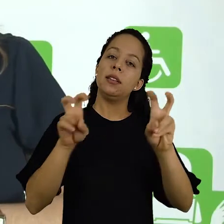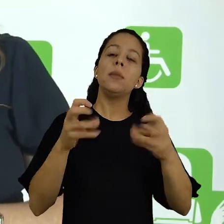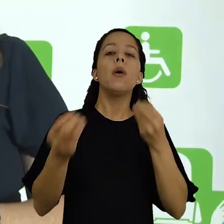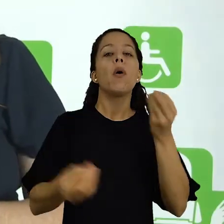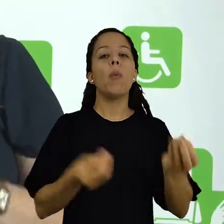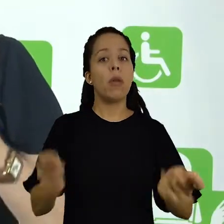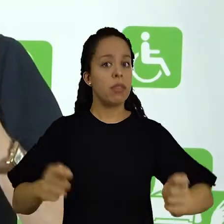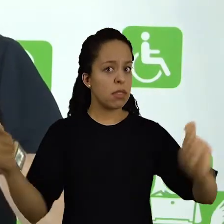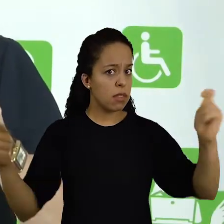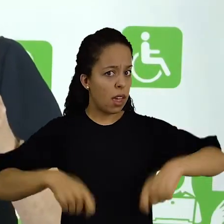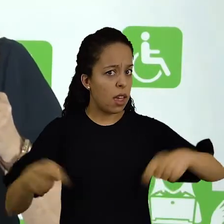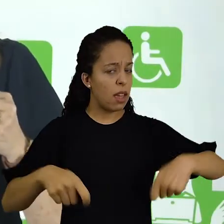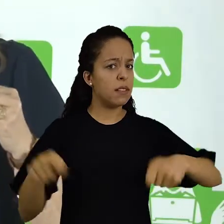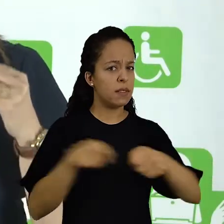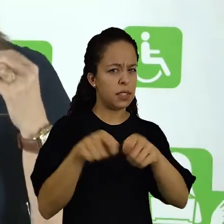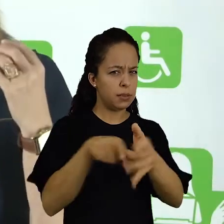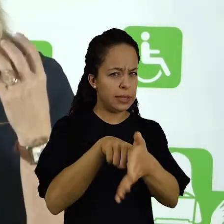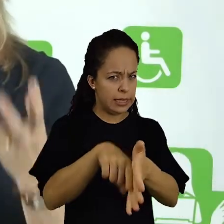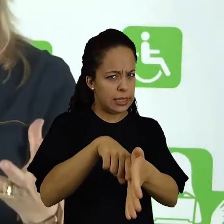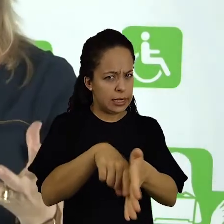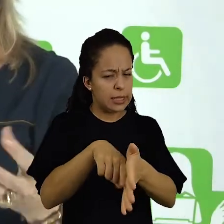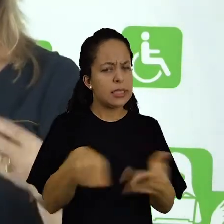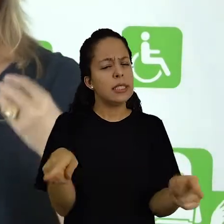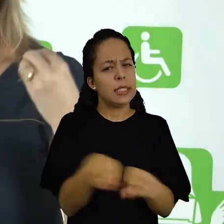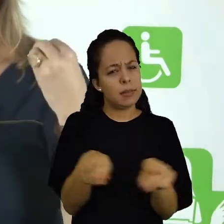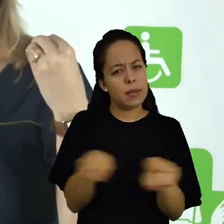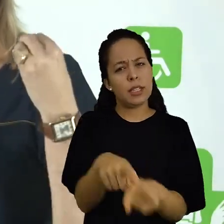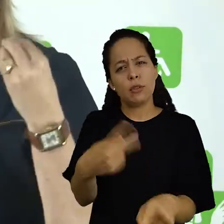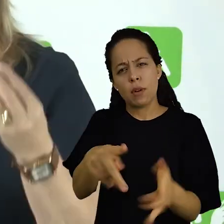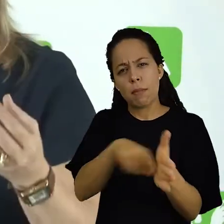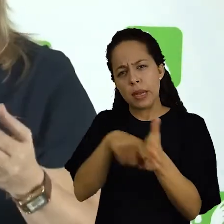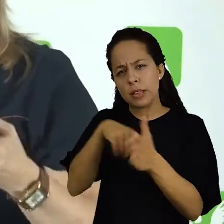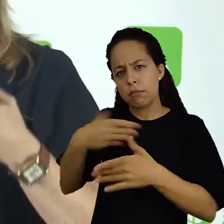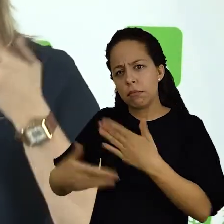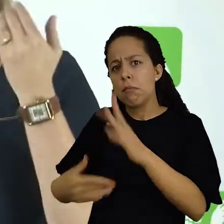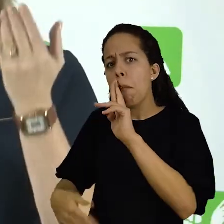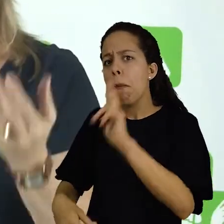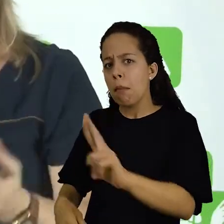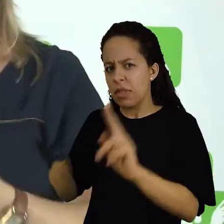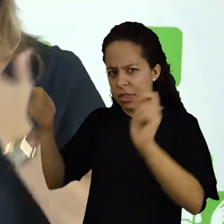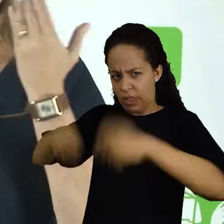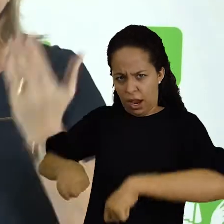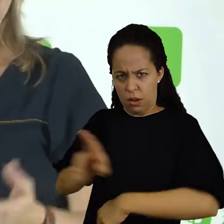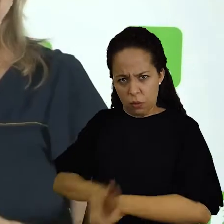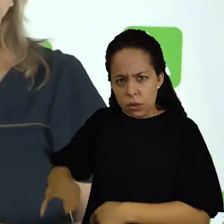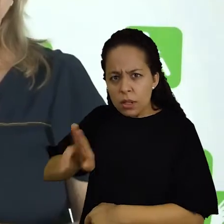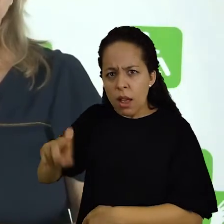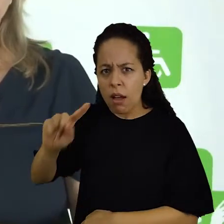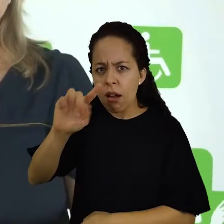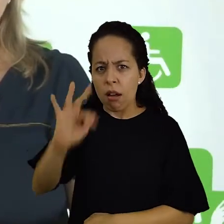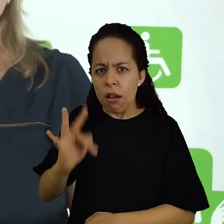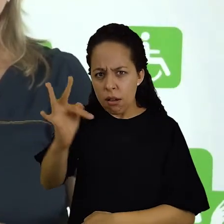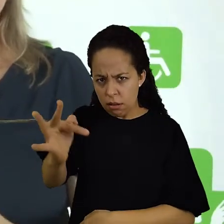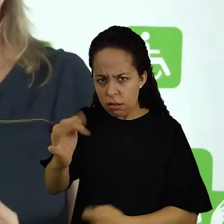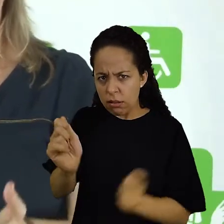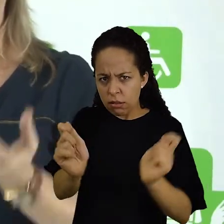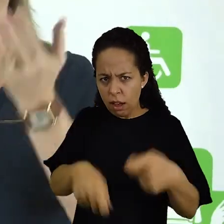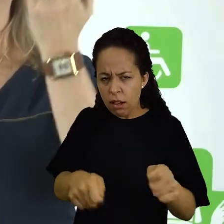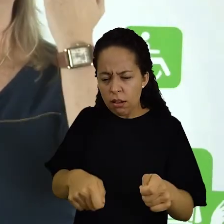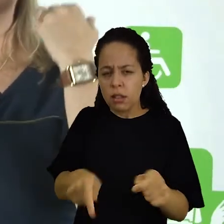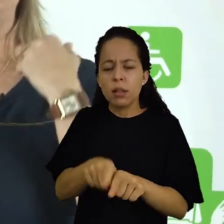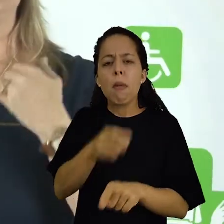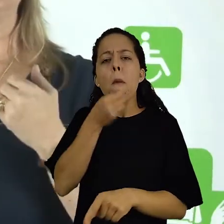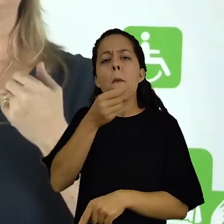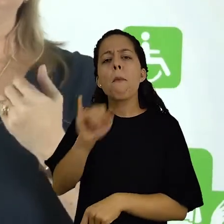é em relação à viabilidade, à aplicação e à utilização dessa pesquisa. As